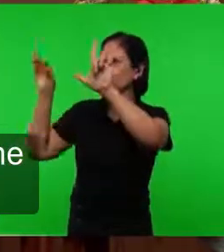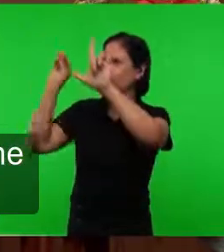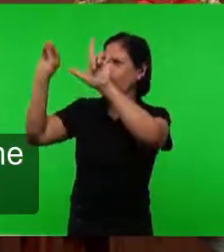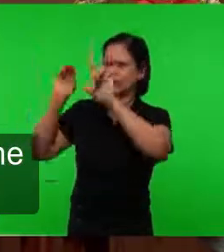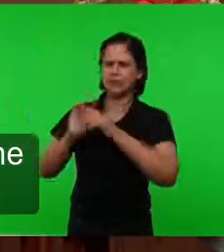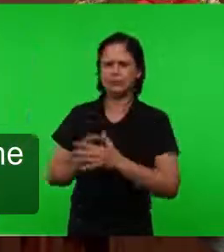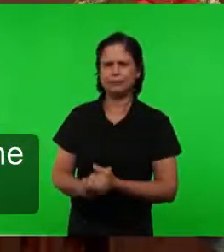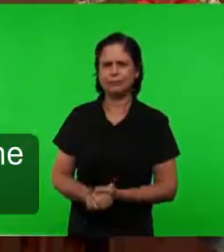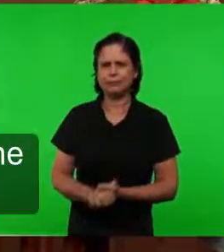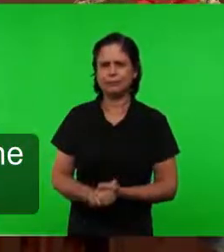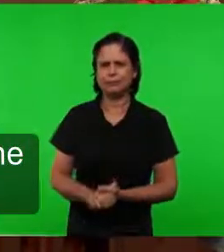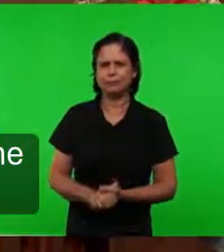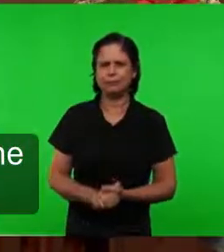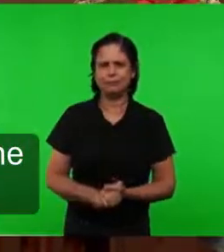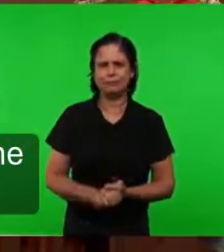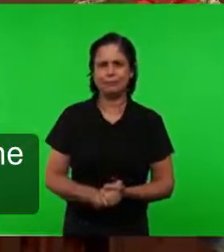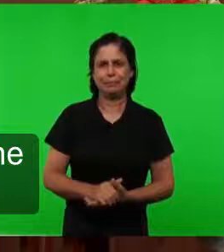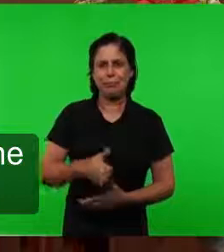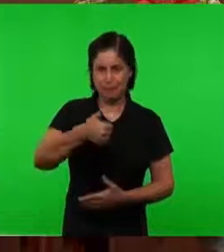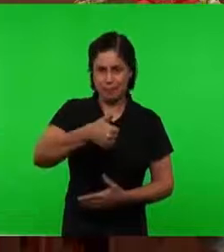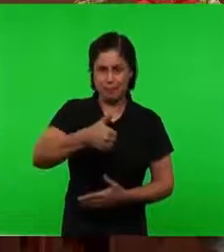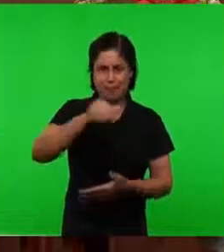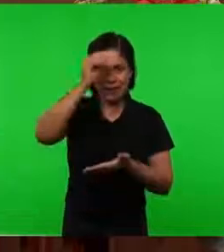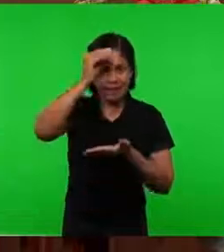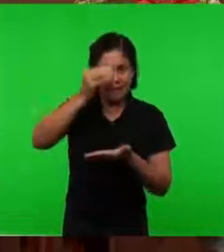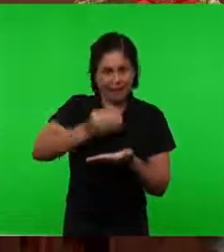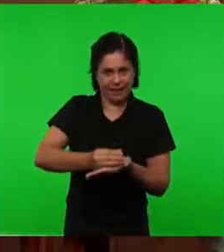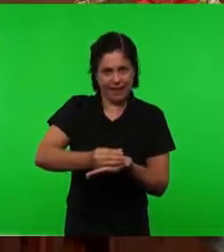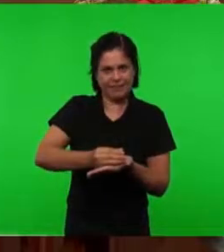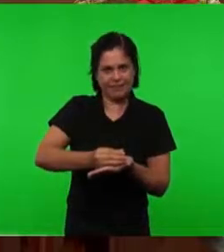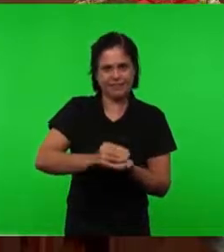Agora A disposição Dos irmãos No quadro Aqui